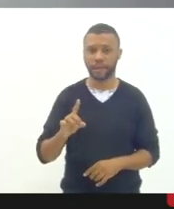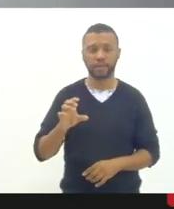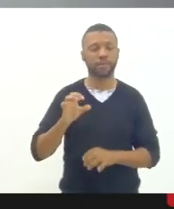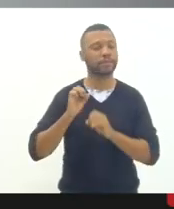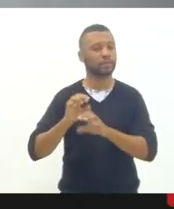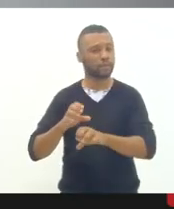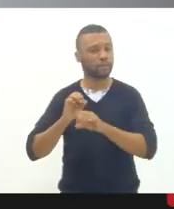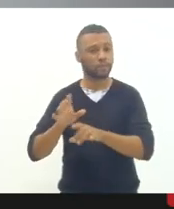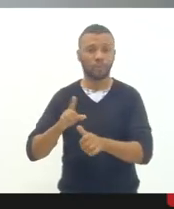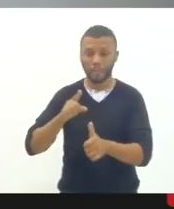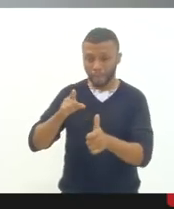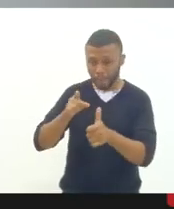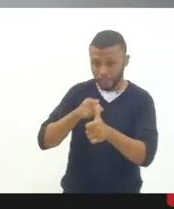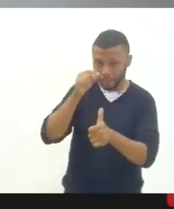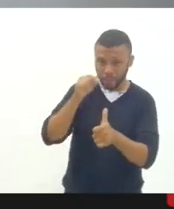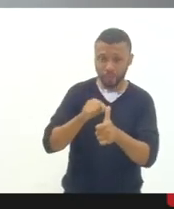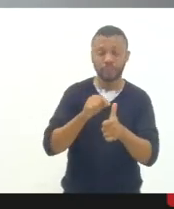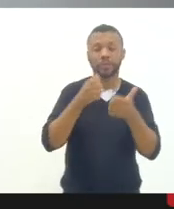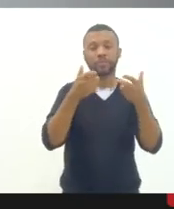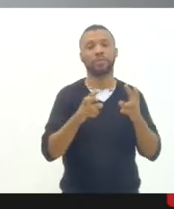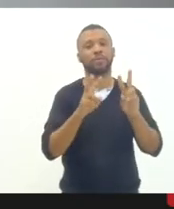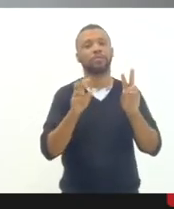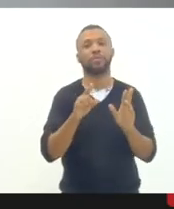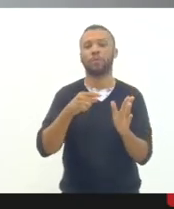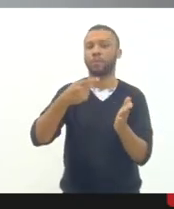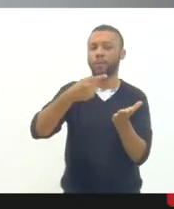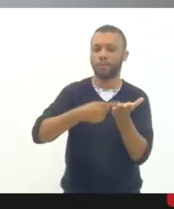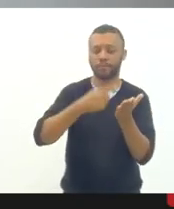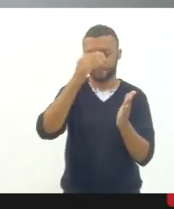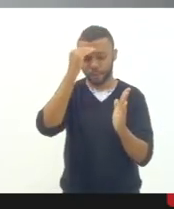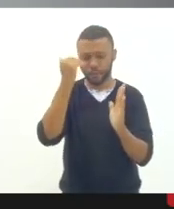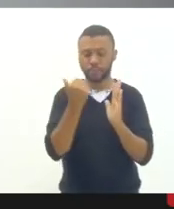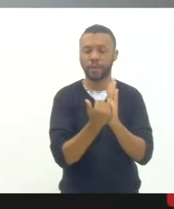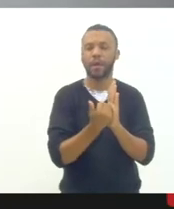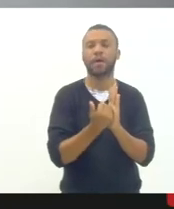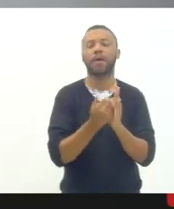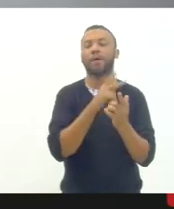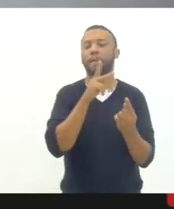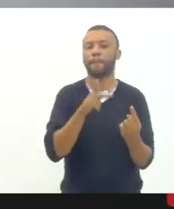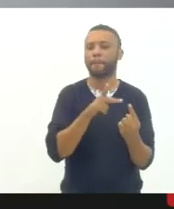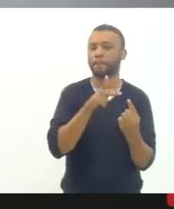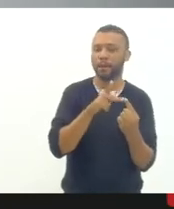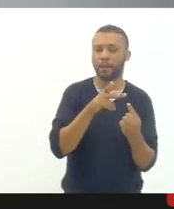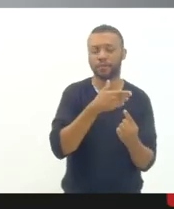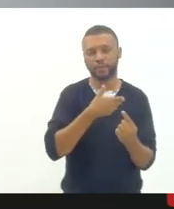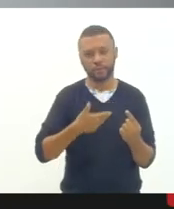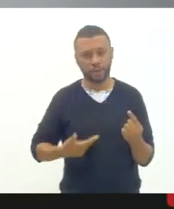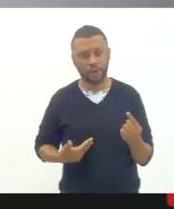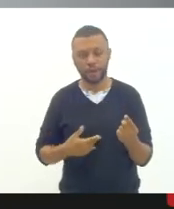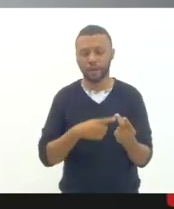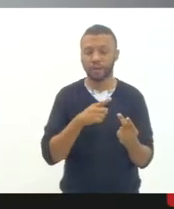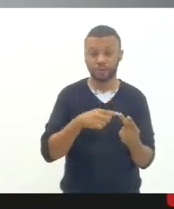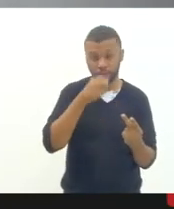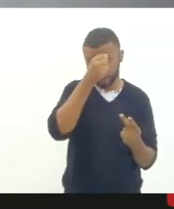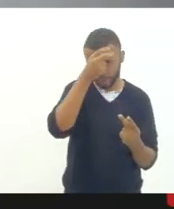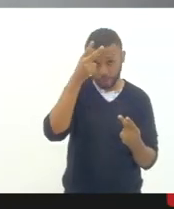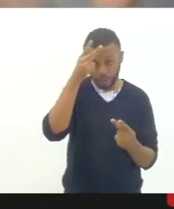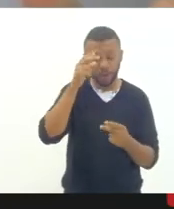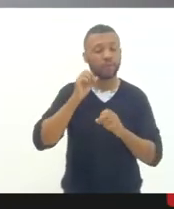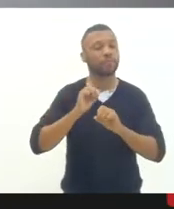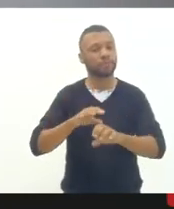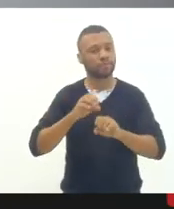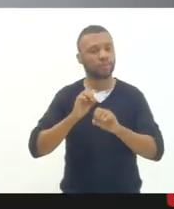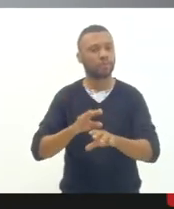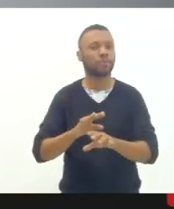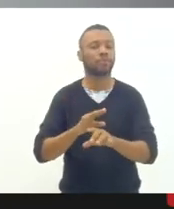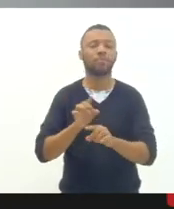justamente do compromisso para o cumprimento do plano nacional dos planos estaduais municipais de educação da construção